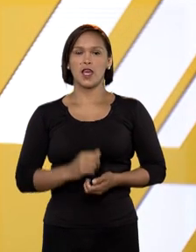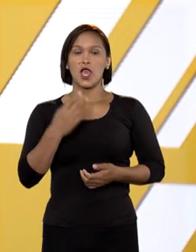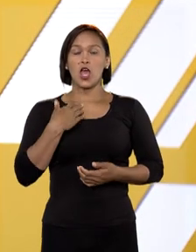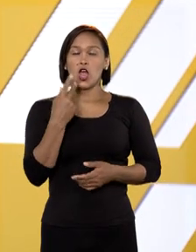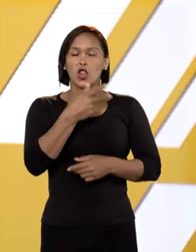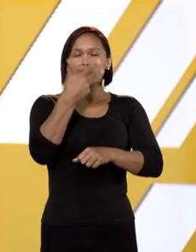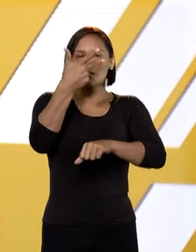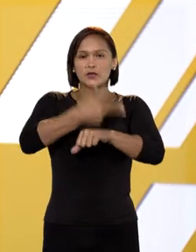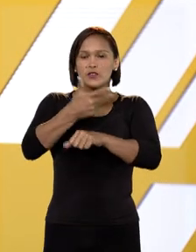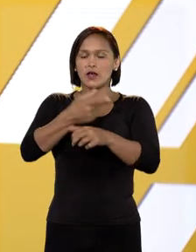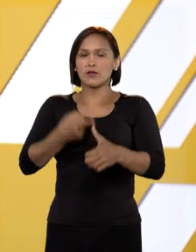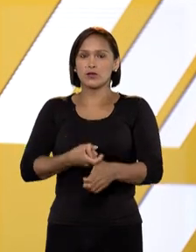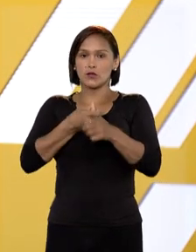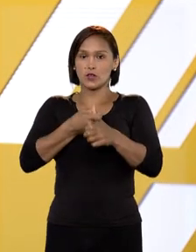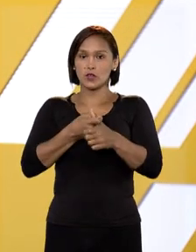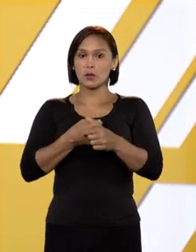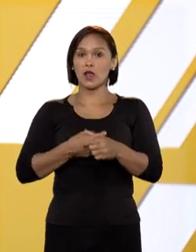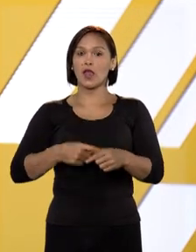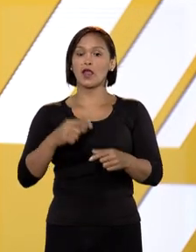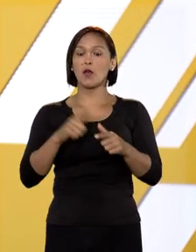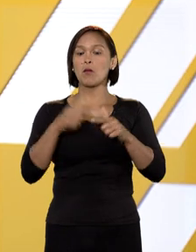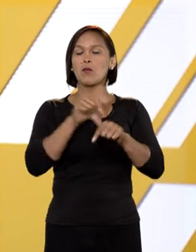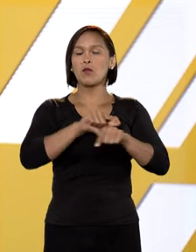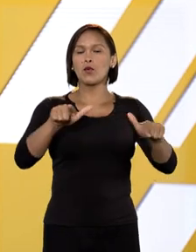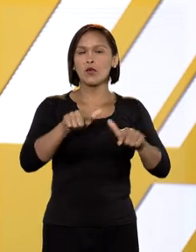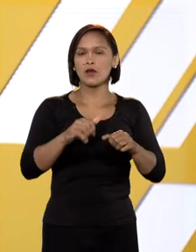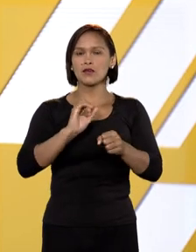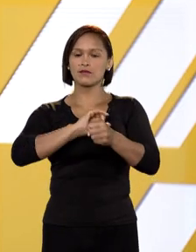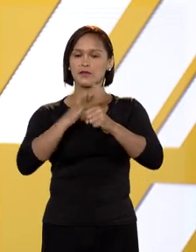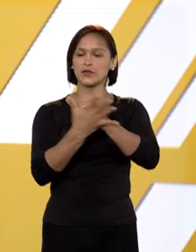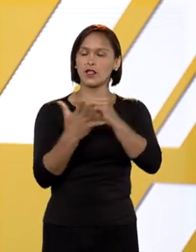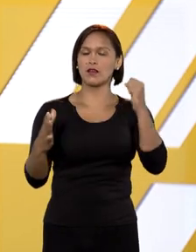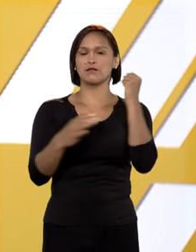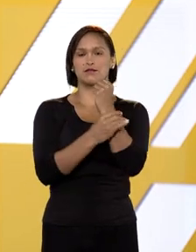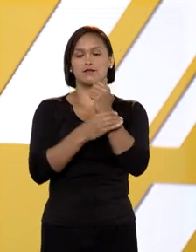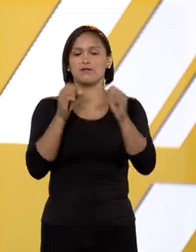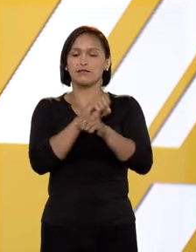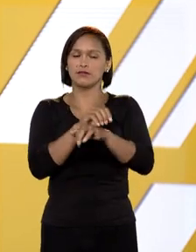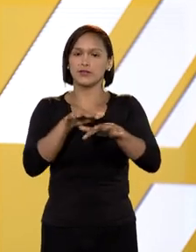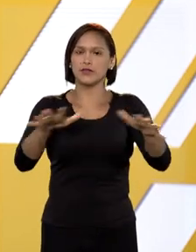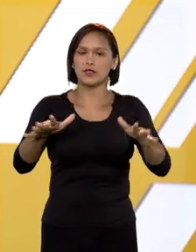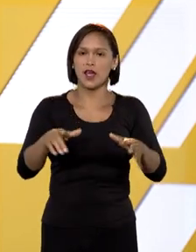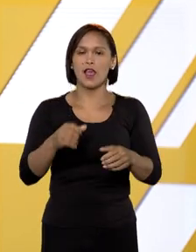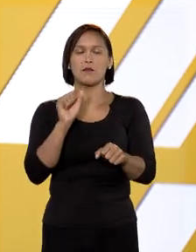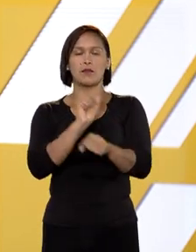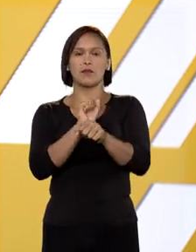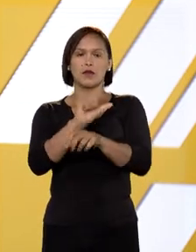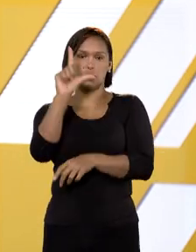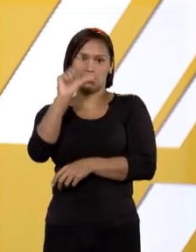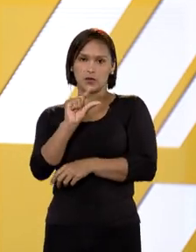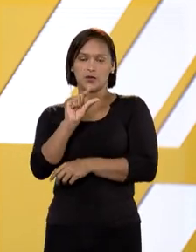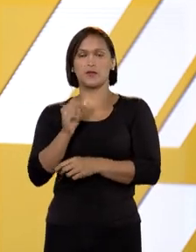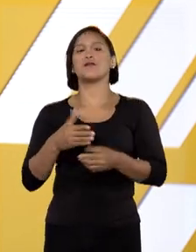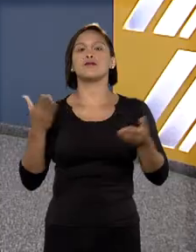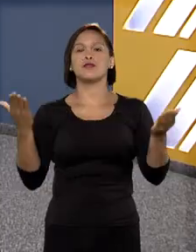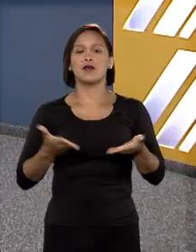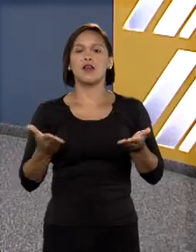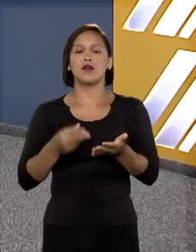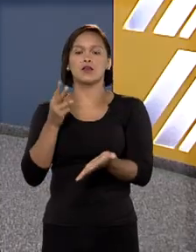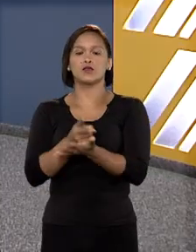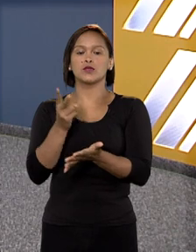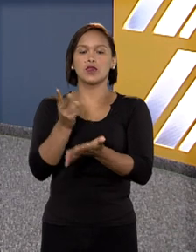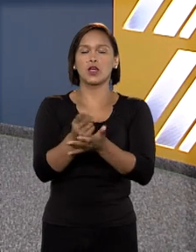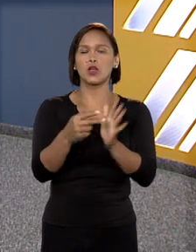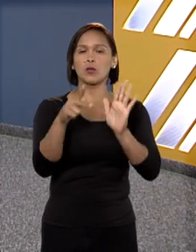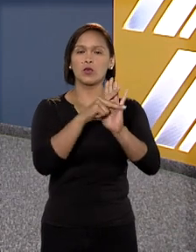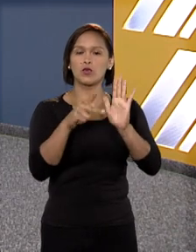Nossas gravações estavam suspensas por causa das medidas de segurança à disseminação do novo coronavírus. Agora,